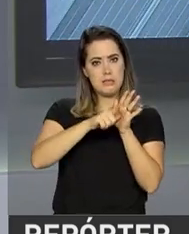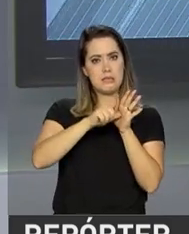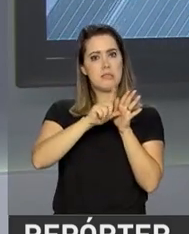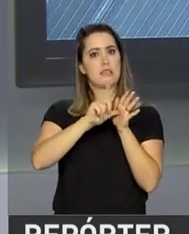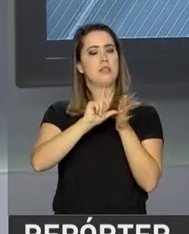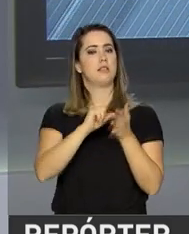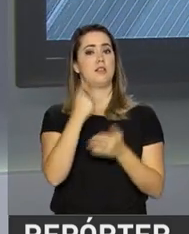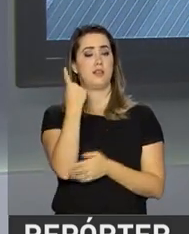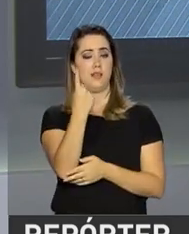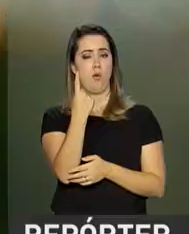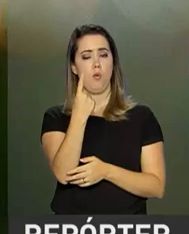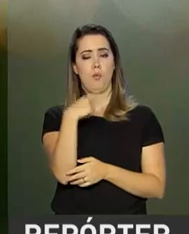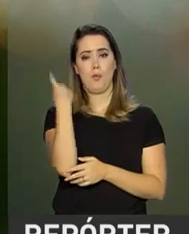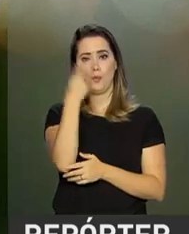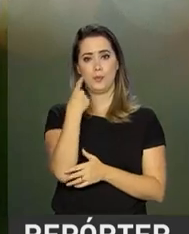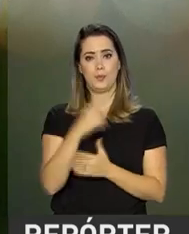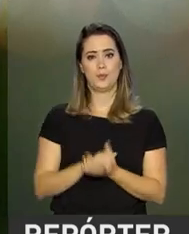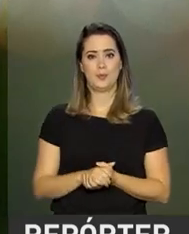em uma hora.